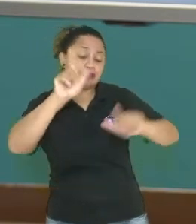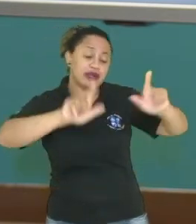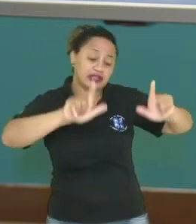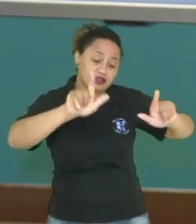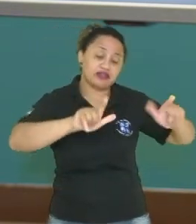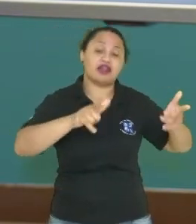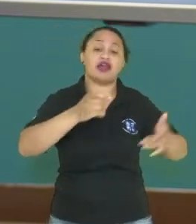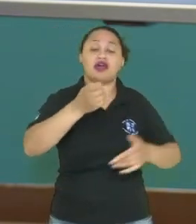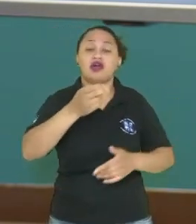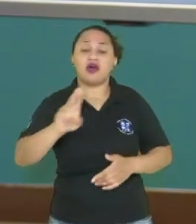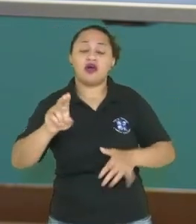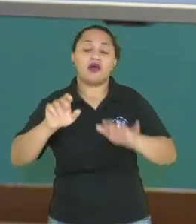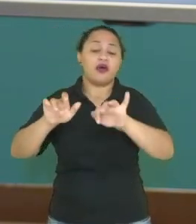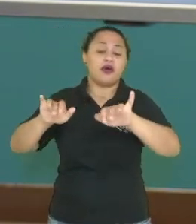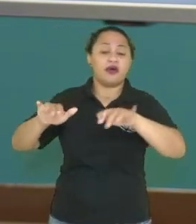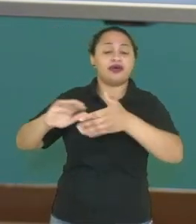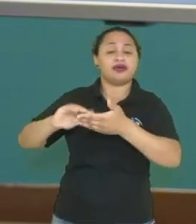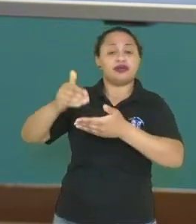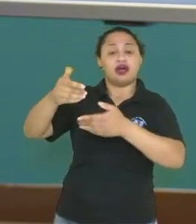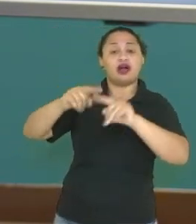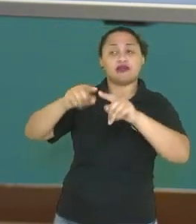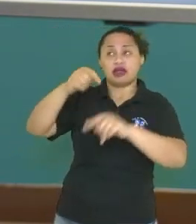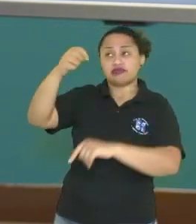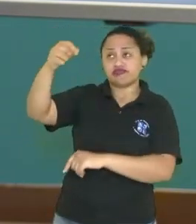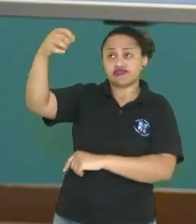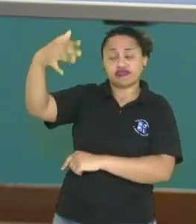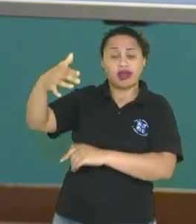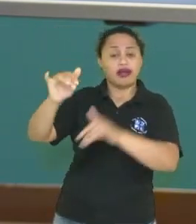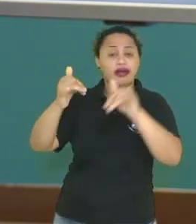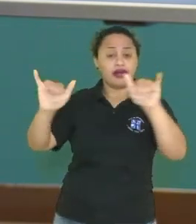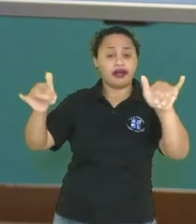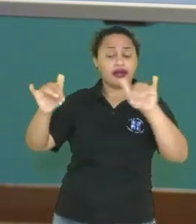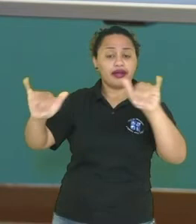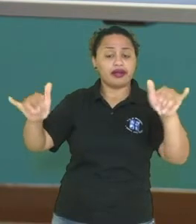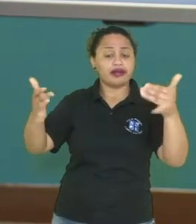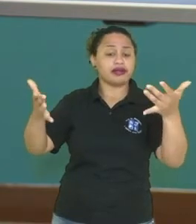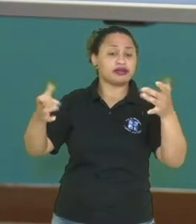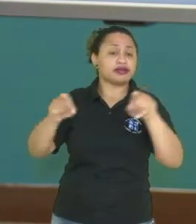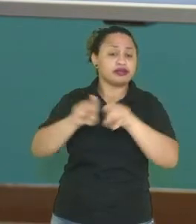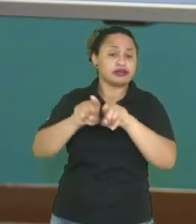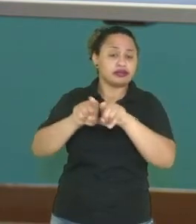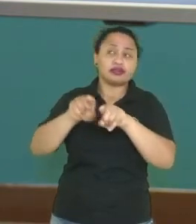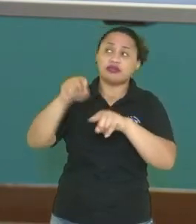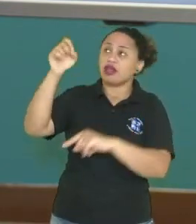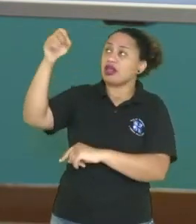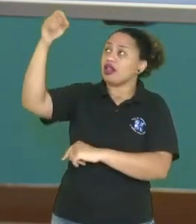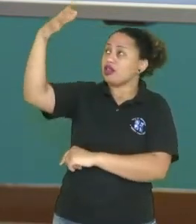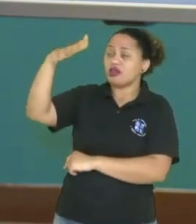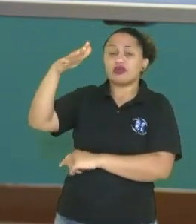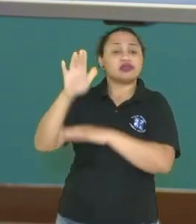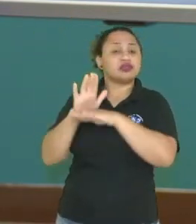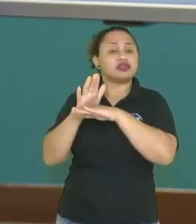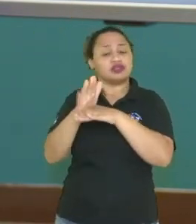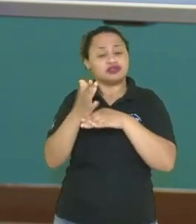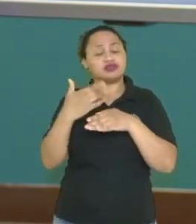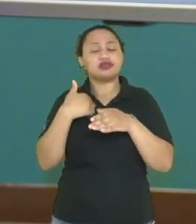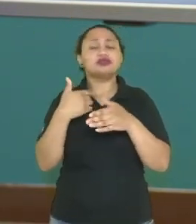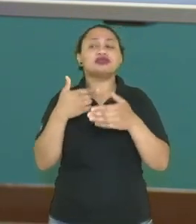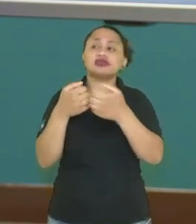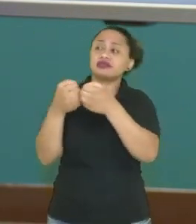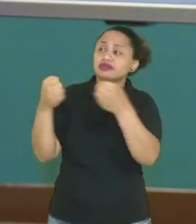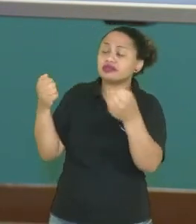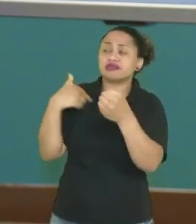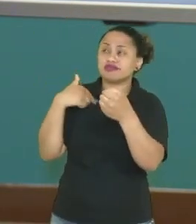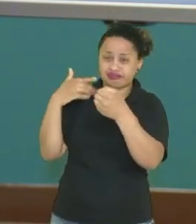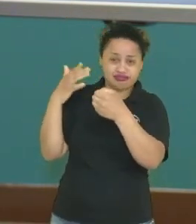se você estiver no seu computador, mas a luz que está aí para proporcionar a luminosidade também, auxiliar as janelas, né.